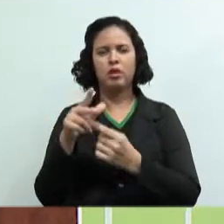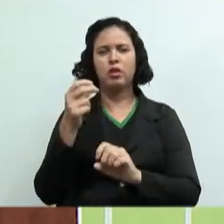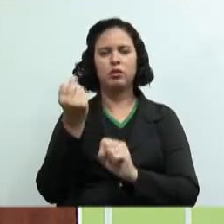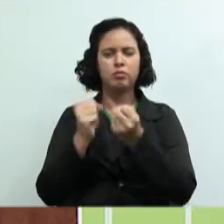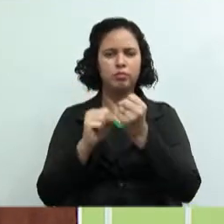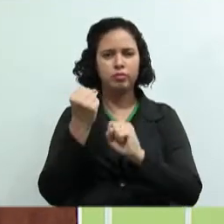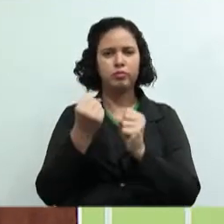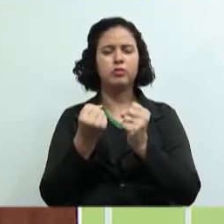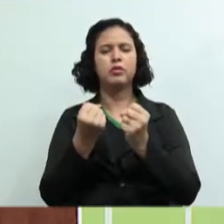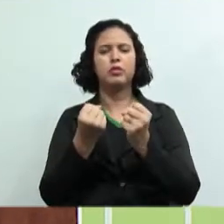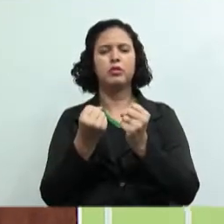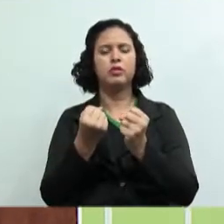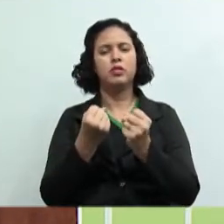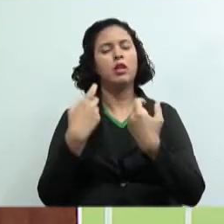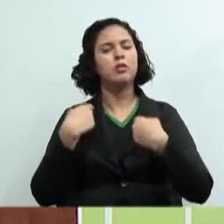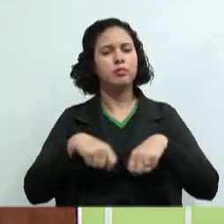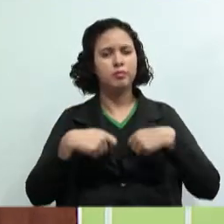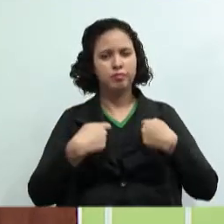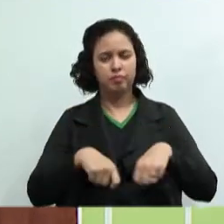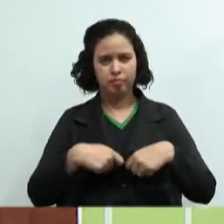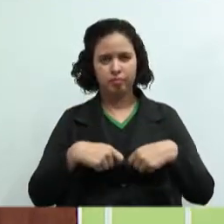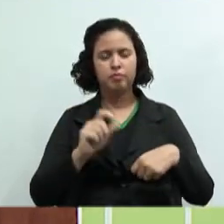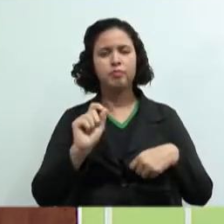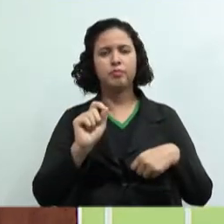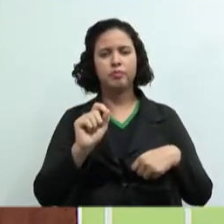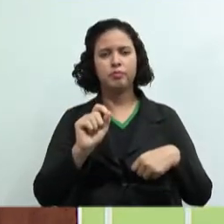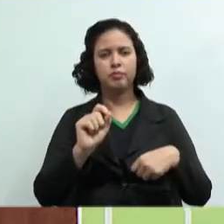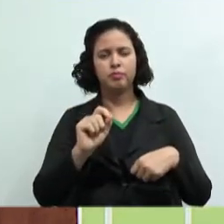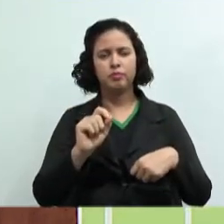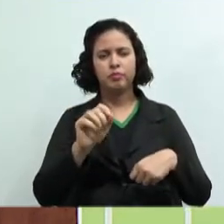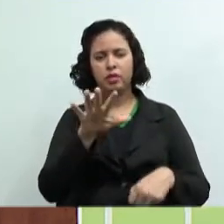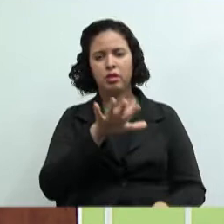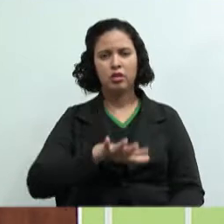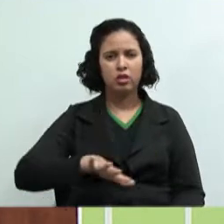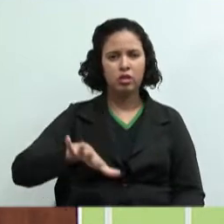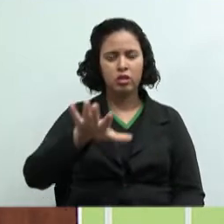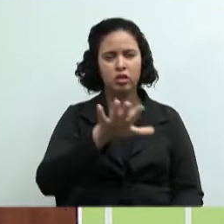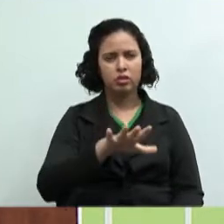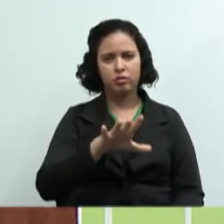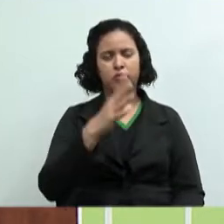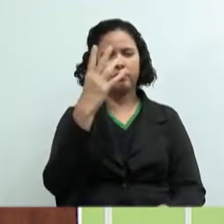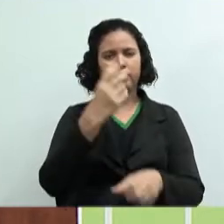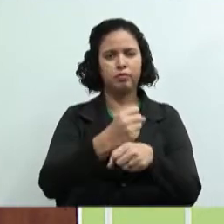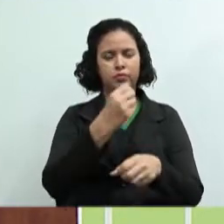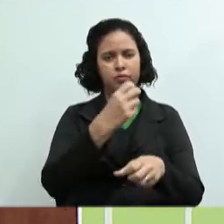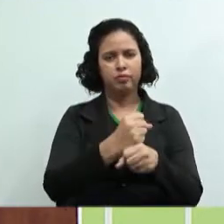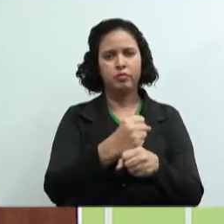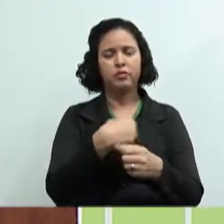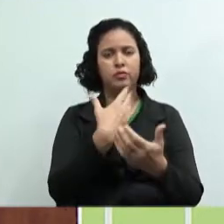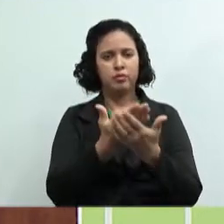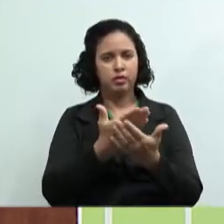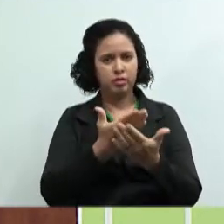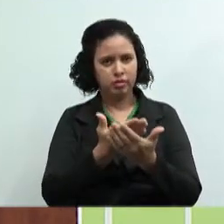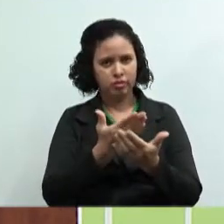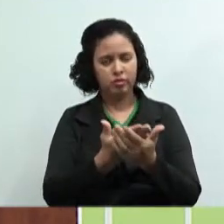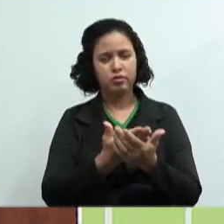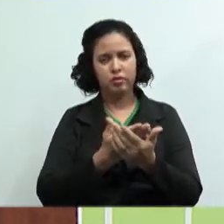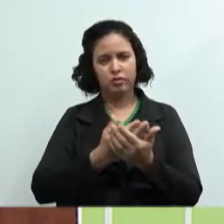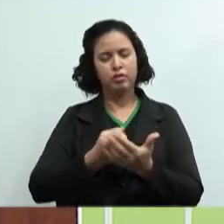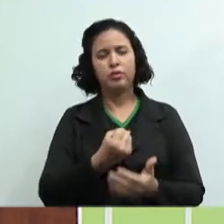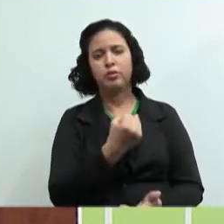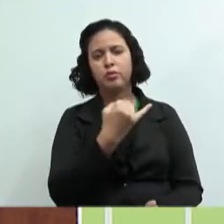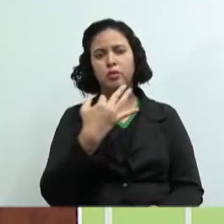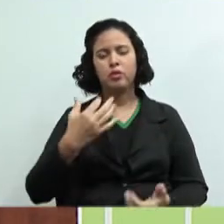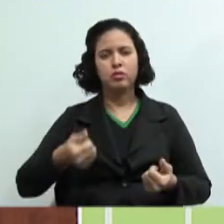o quê? Surgiu a necessidade de um ramo da contabilidade para estudar esses gastos.